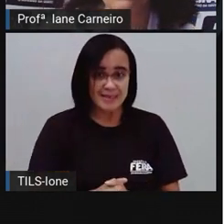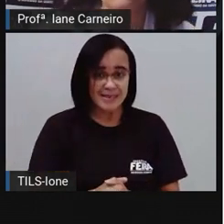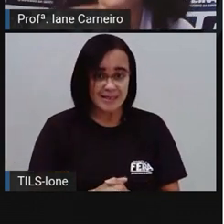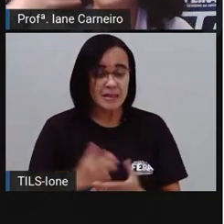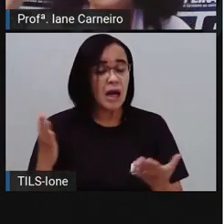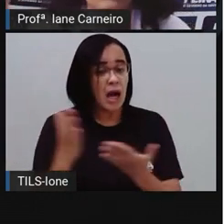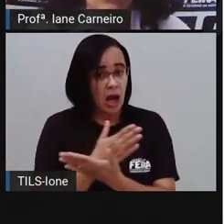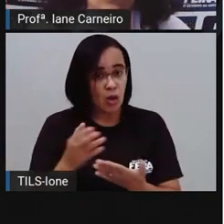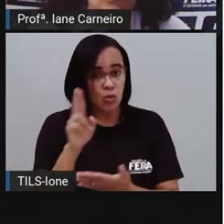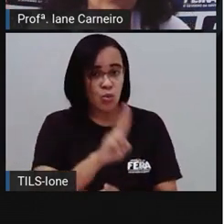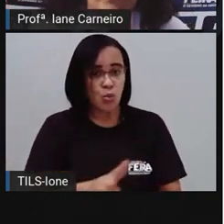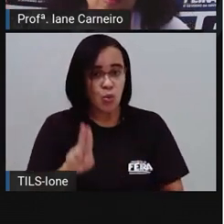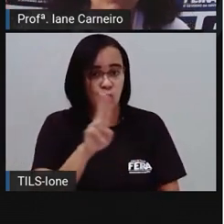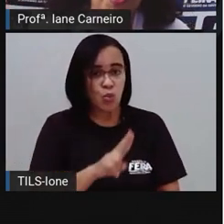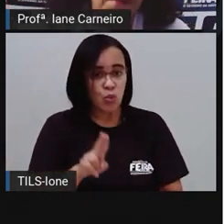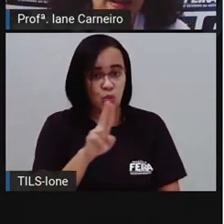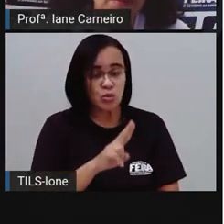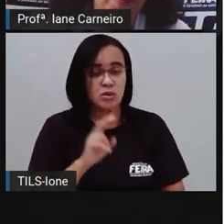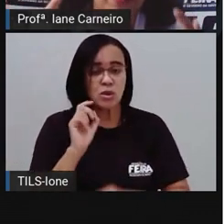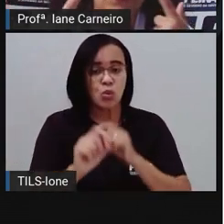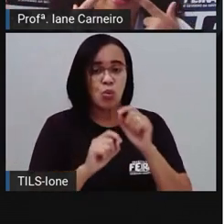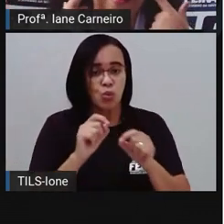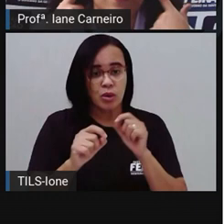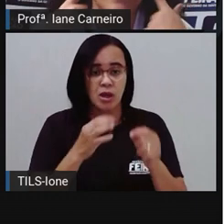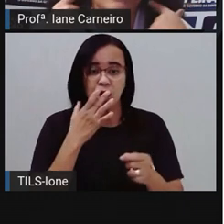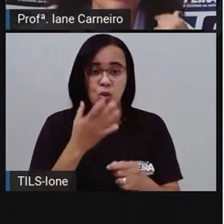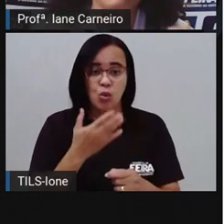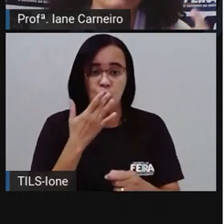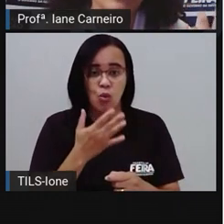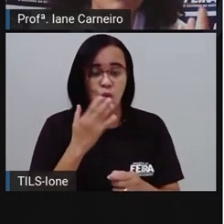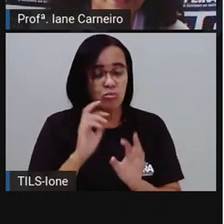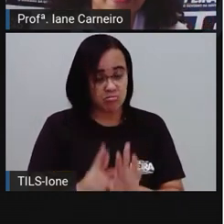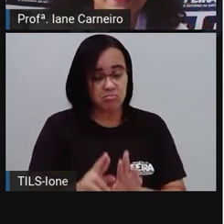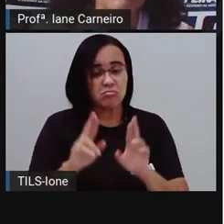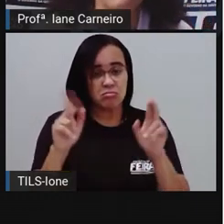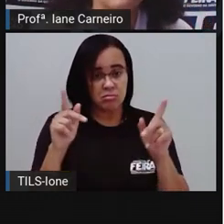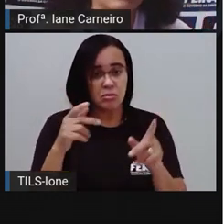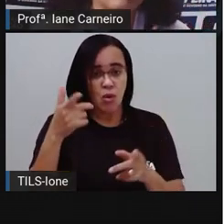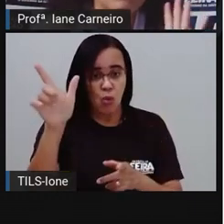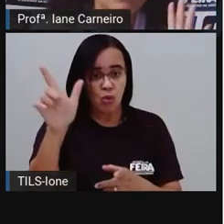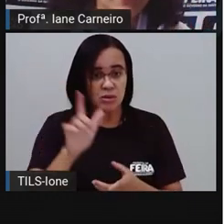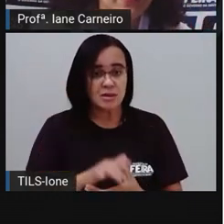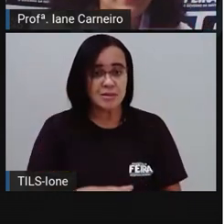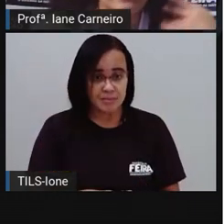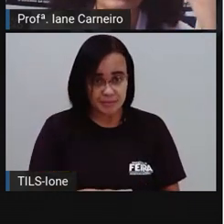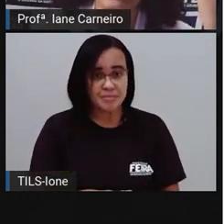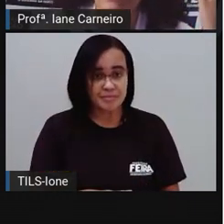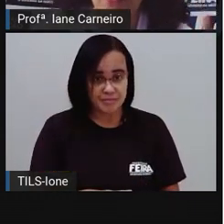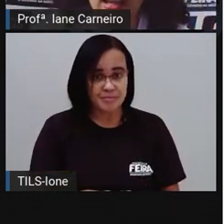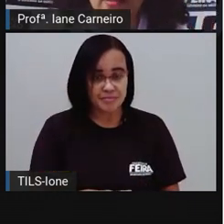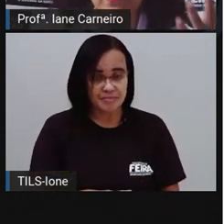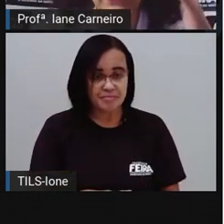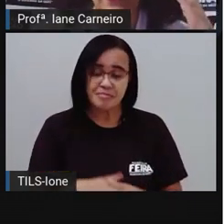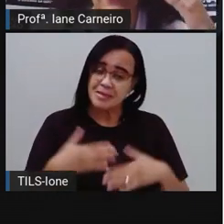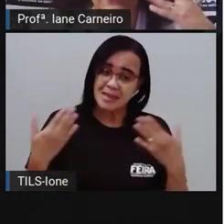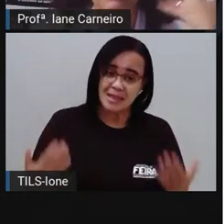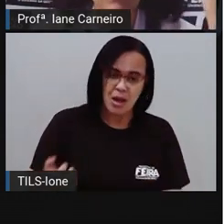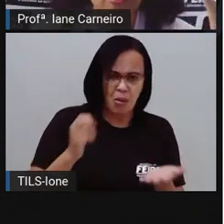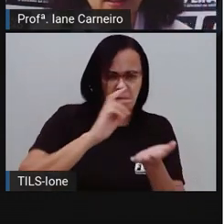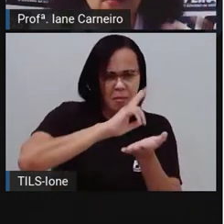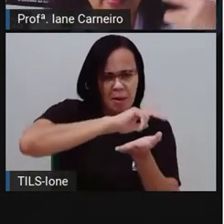urucum usam só o genipapo para deixar a pintura preta. Então, gente vê que tem várias